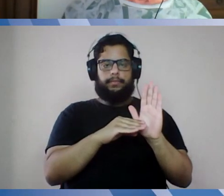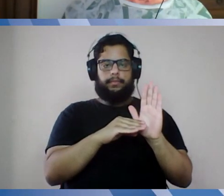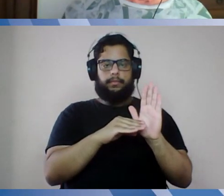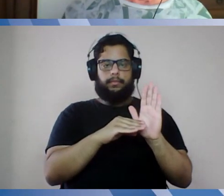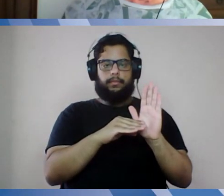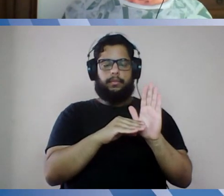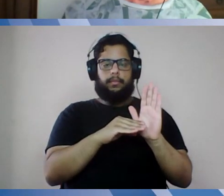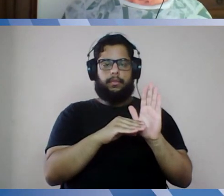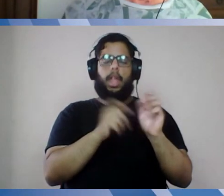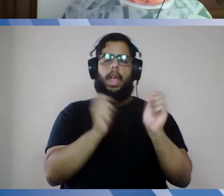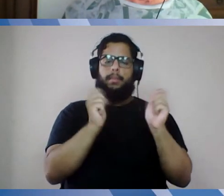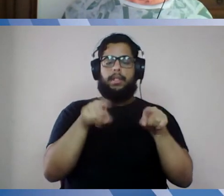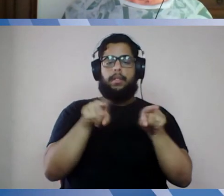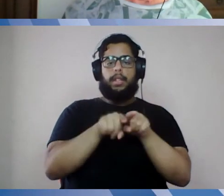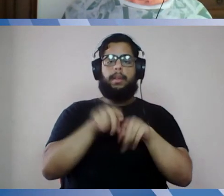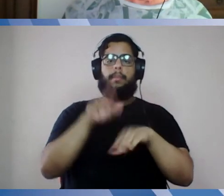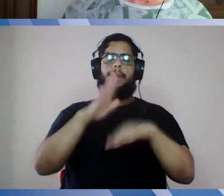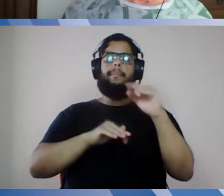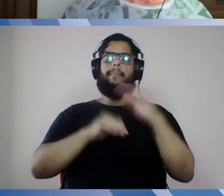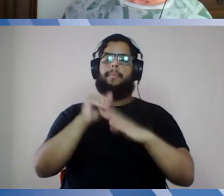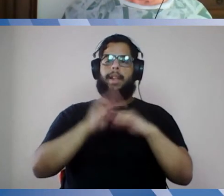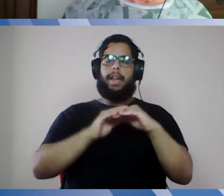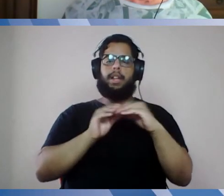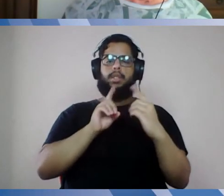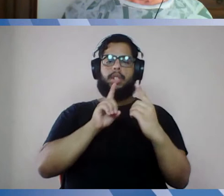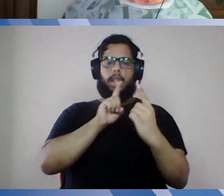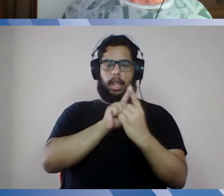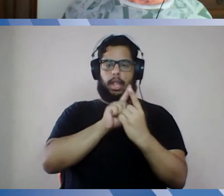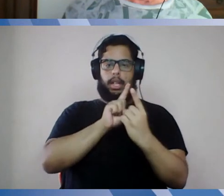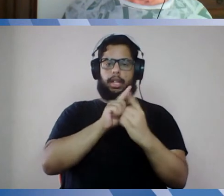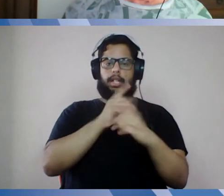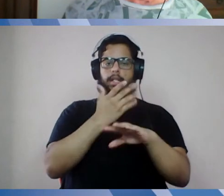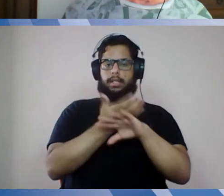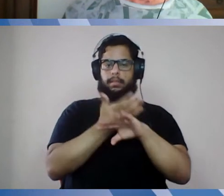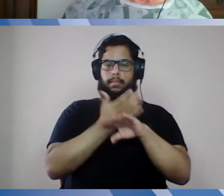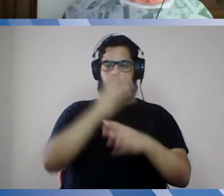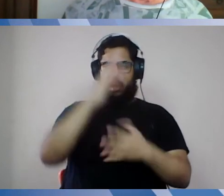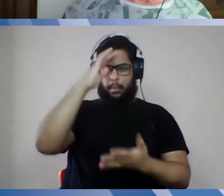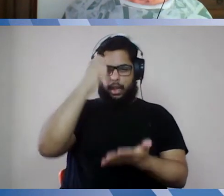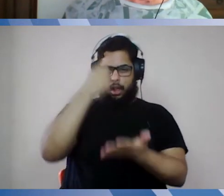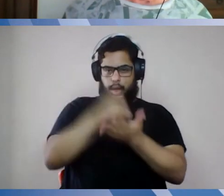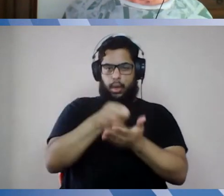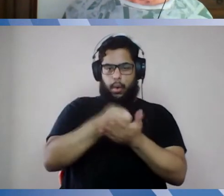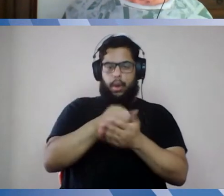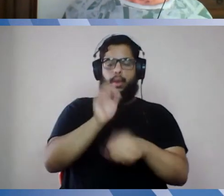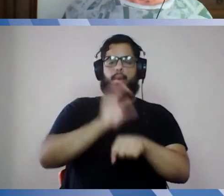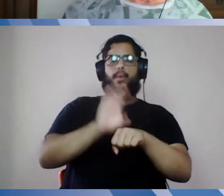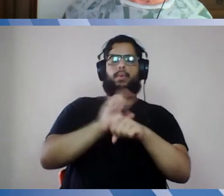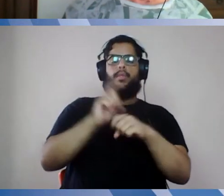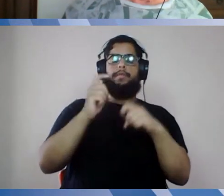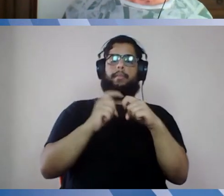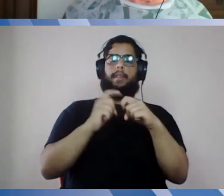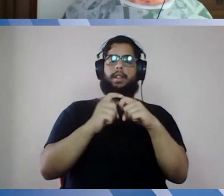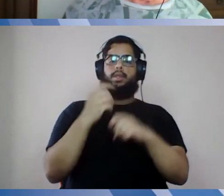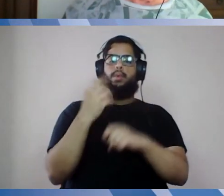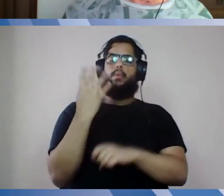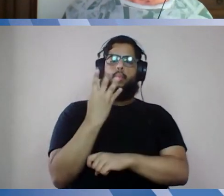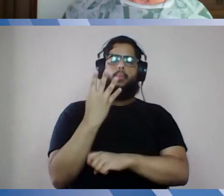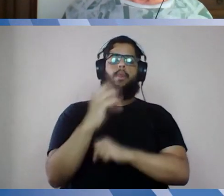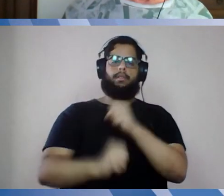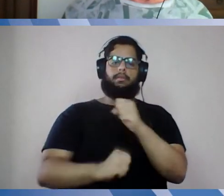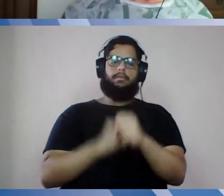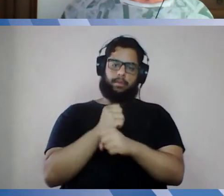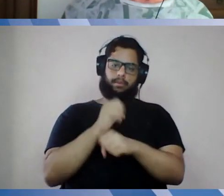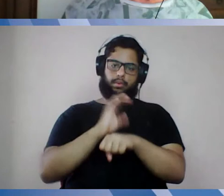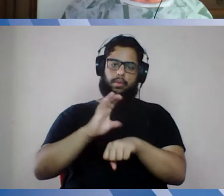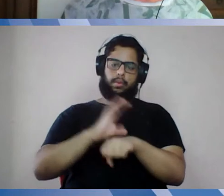práticas clínicas disciplinares obrigatórias do curso de enfermagem do quarto ano, e aí cita